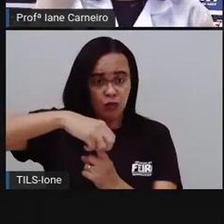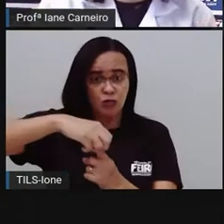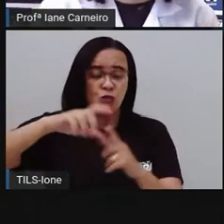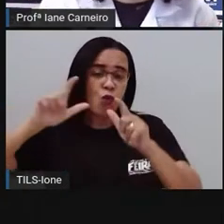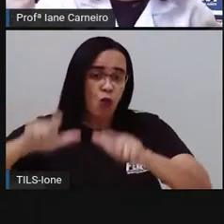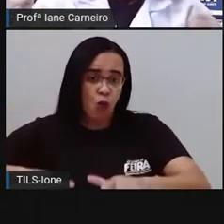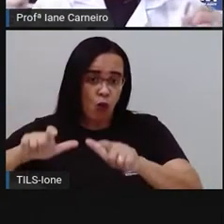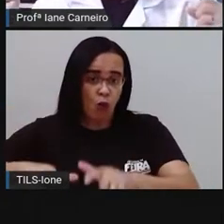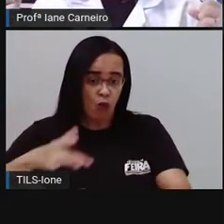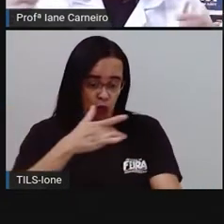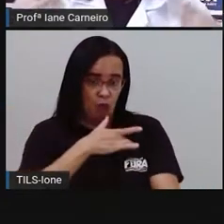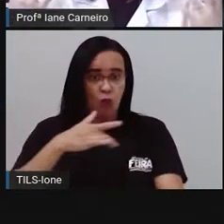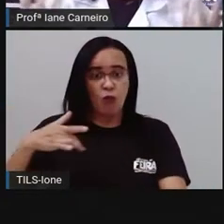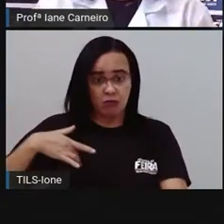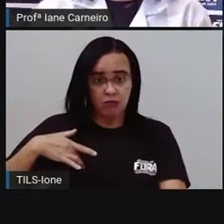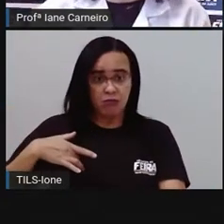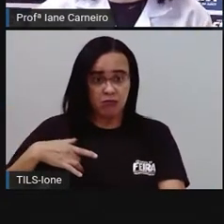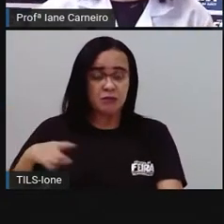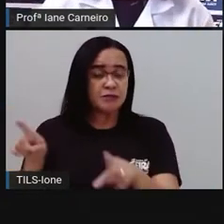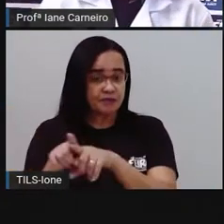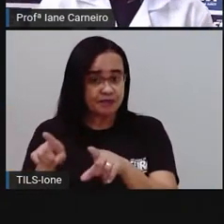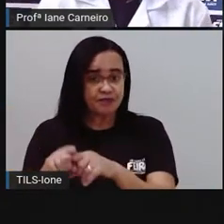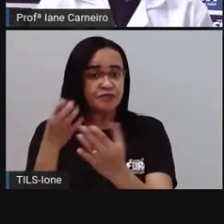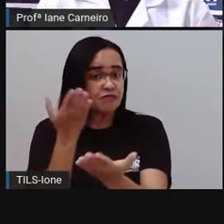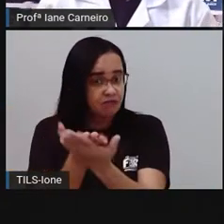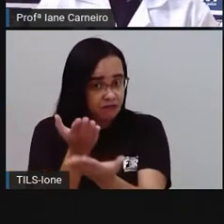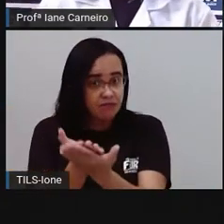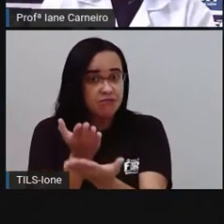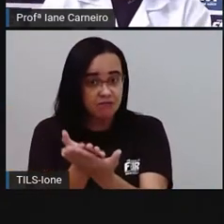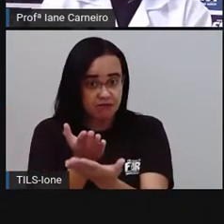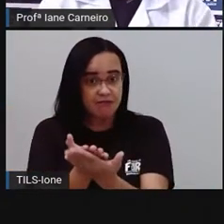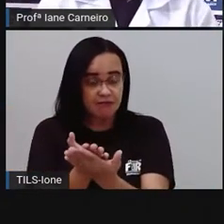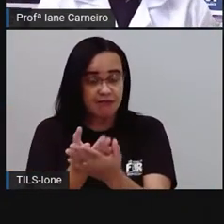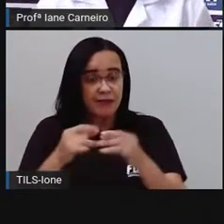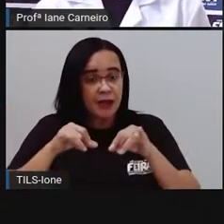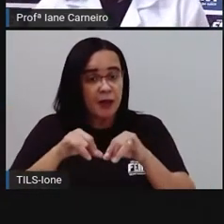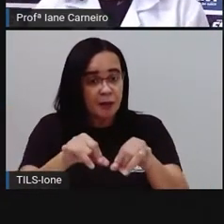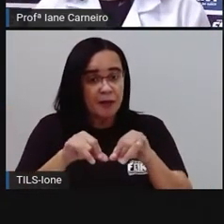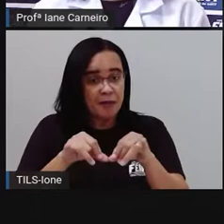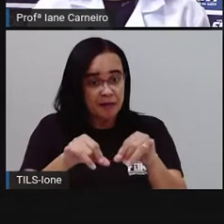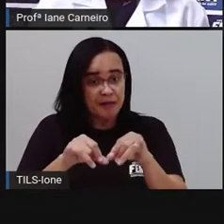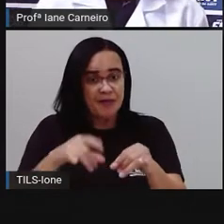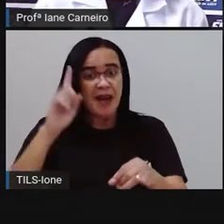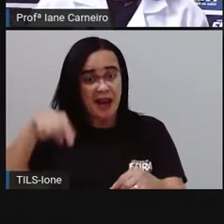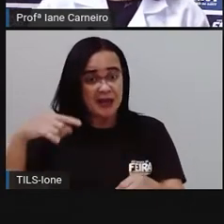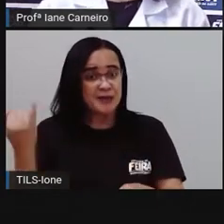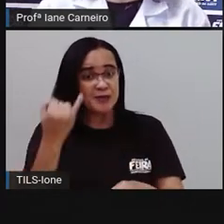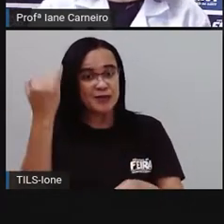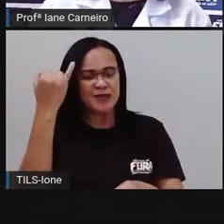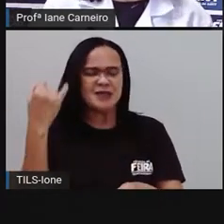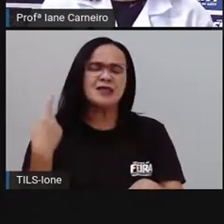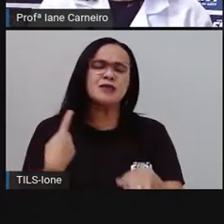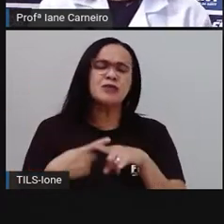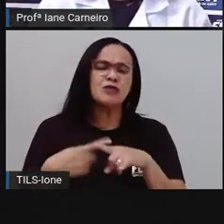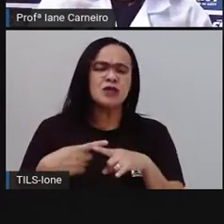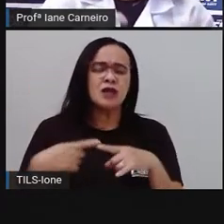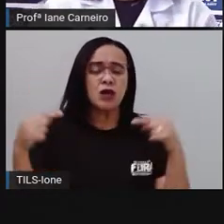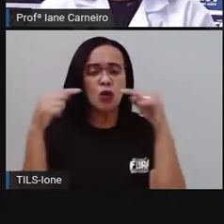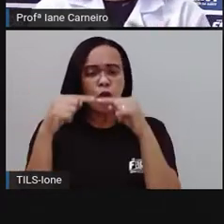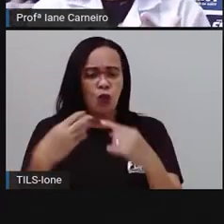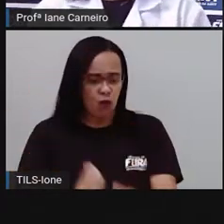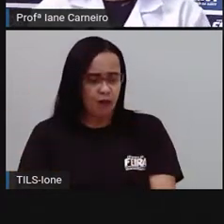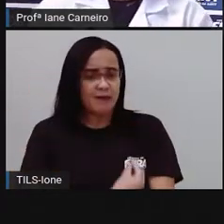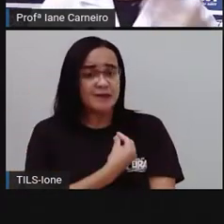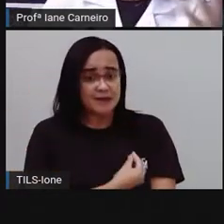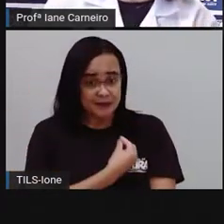as escolas daquele bairro, né? Os supermercados. Porque a gente faz parte do nosso dia a dia esses ambientes, né? A gente, vez